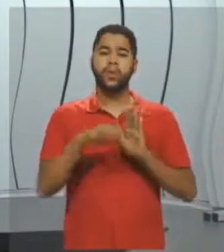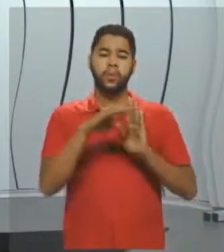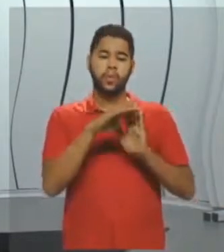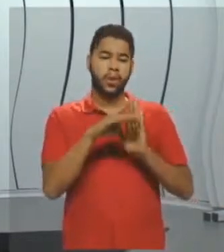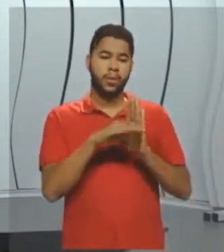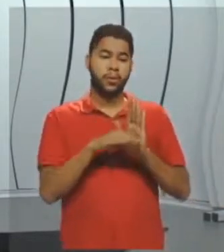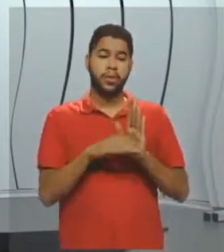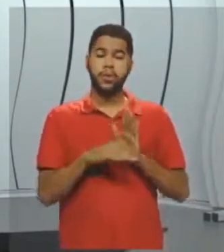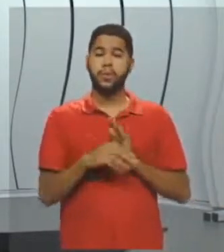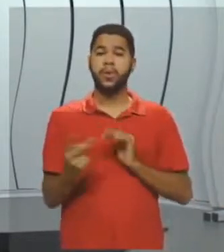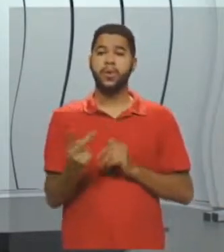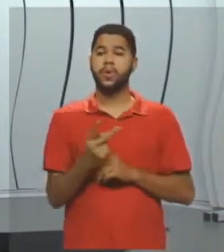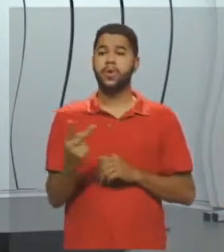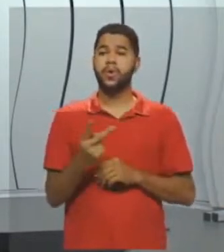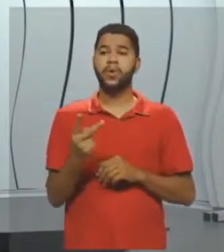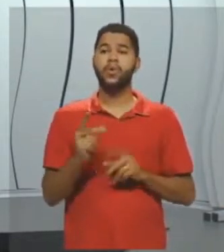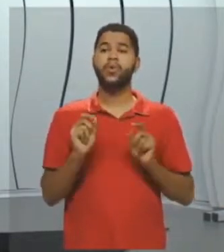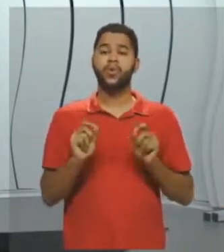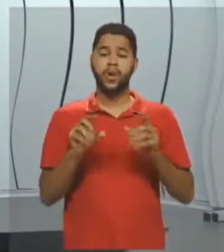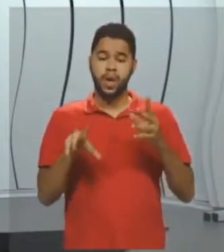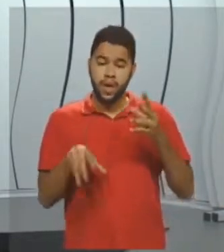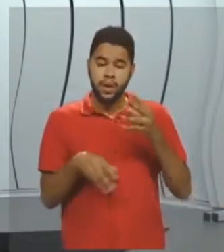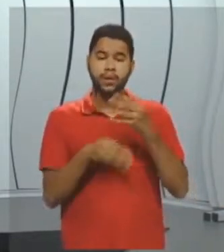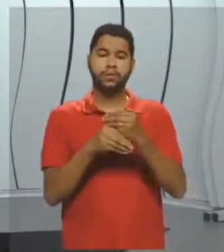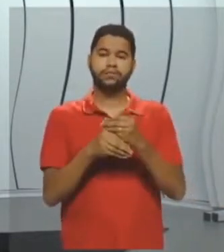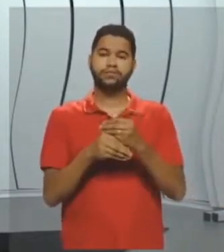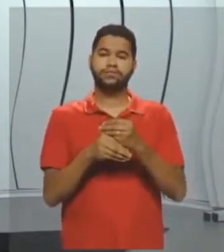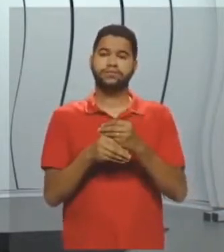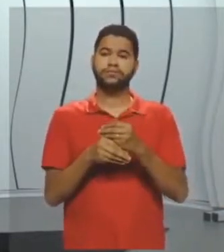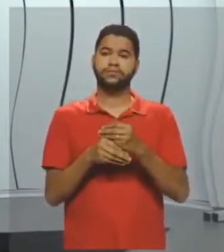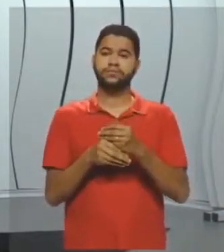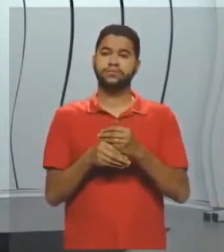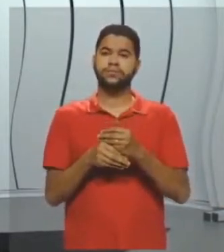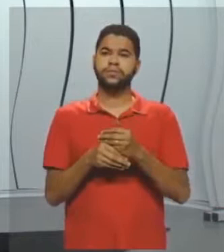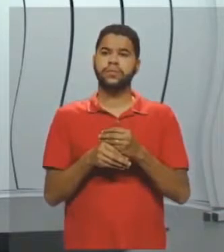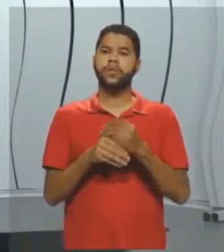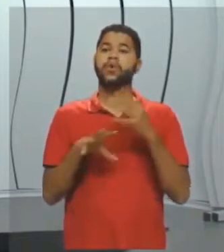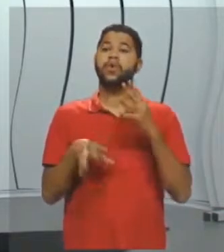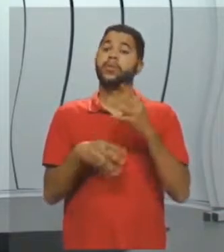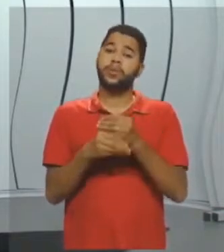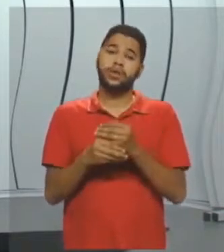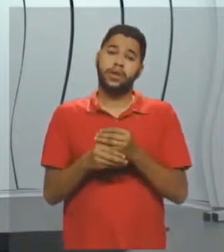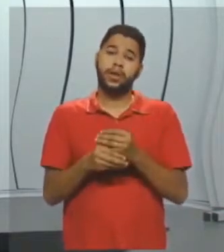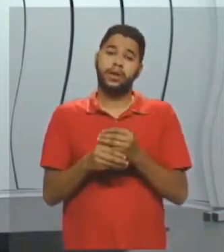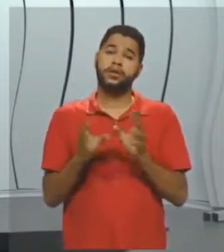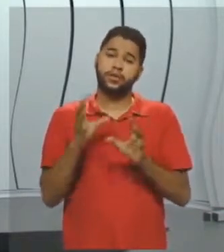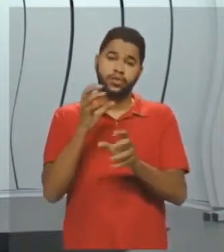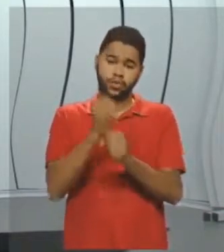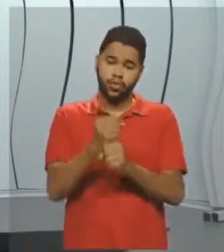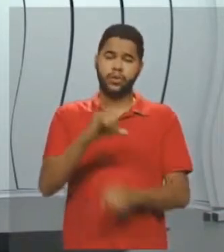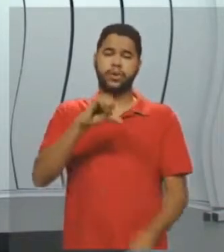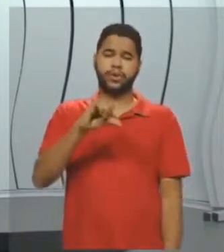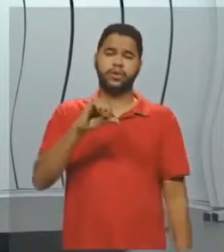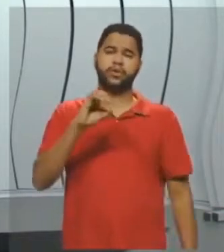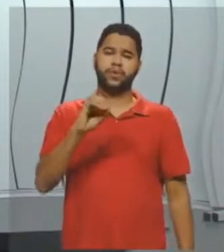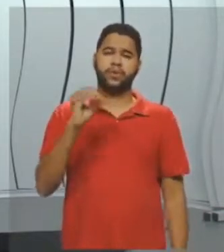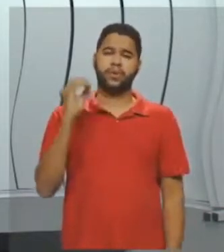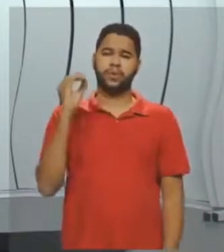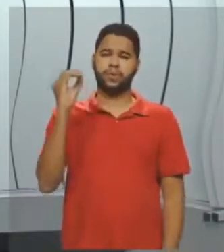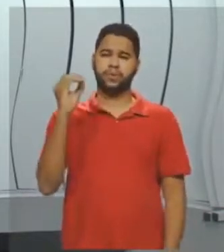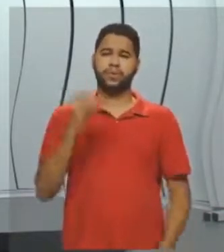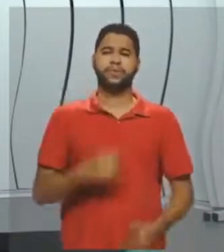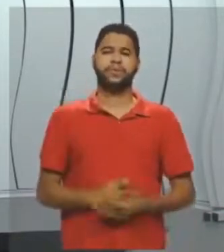ângulos são complementares. Complementares mede, soma, né? 90 graus.